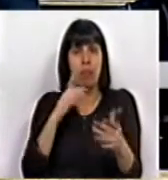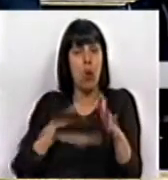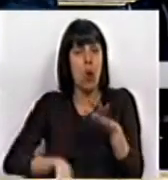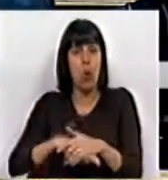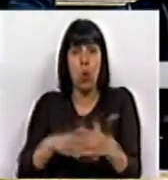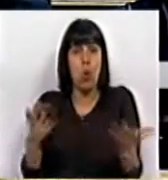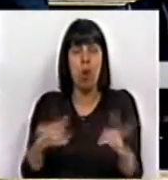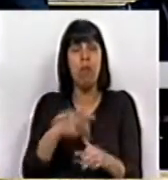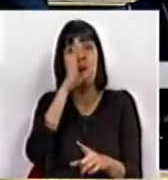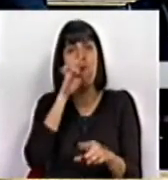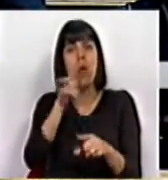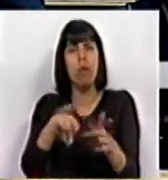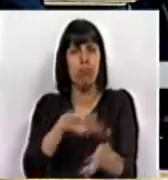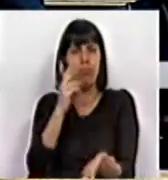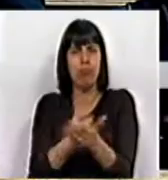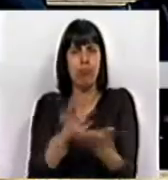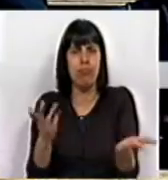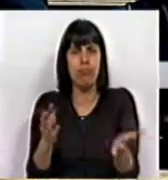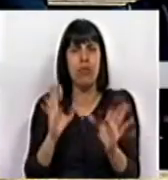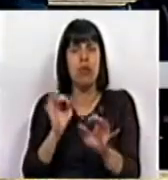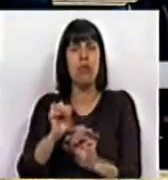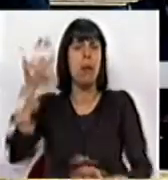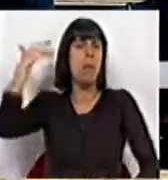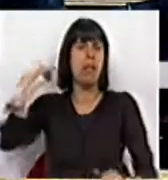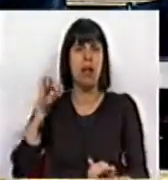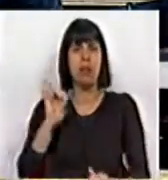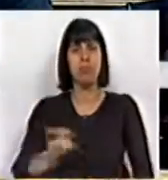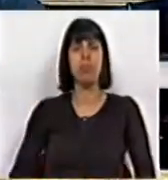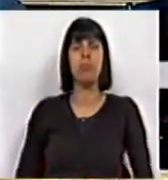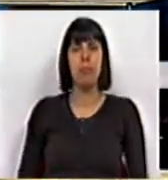sem cura, porque é um Governo derrotado que já pertence ao passado.